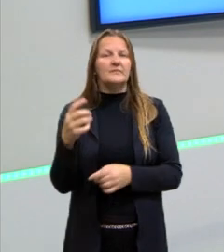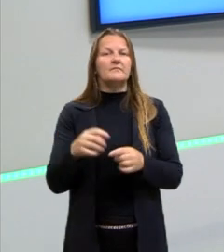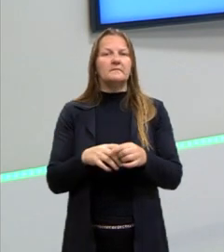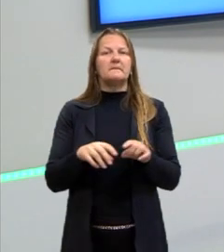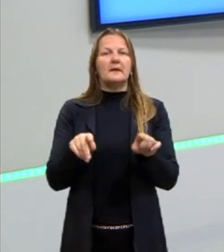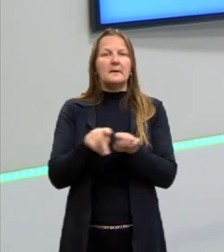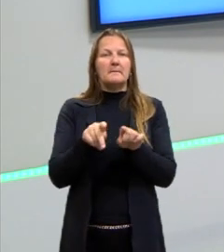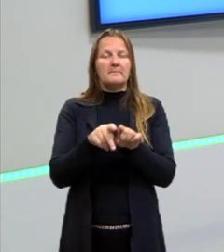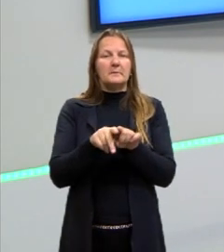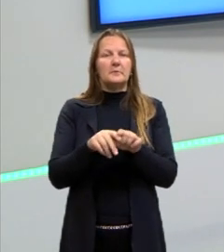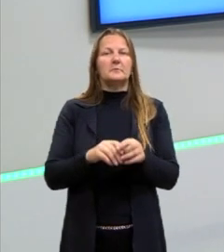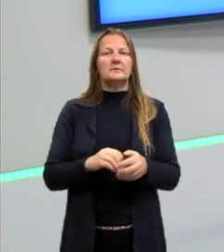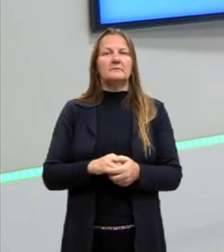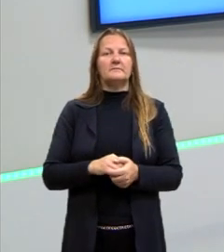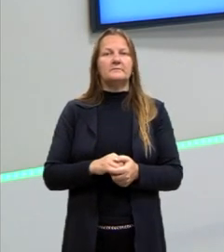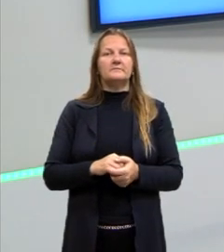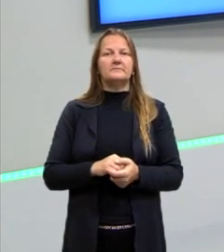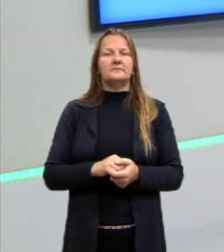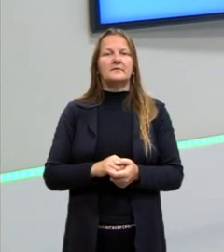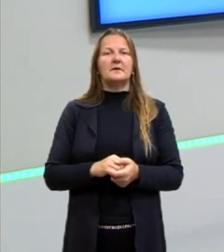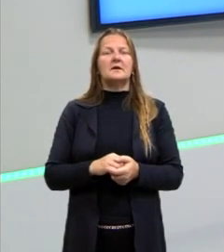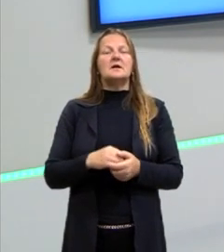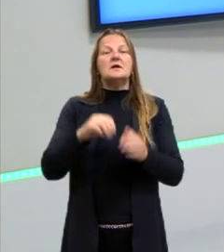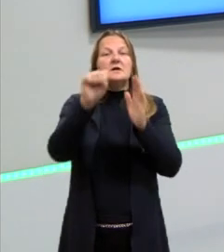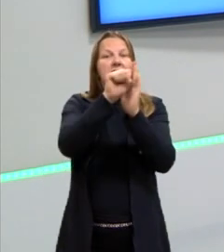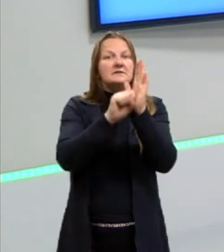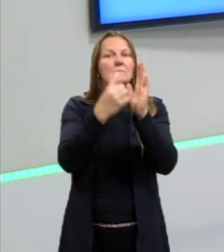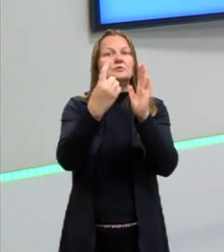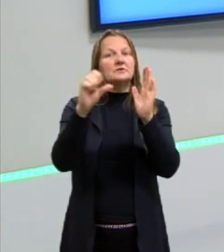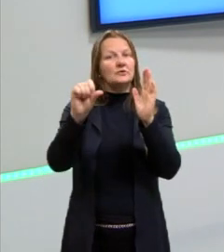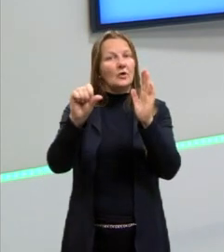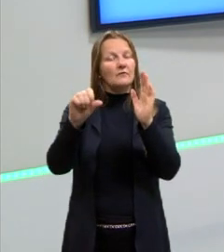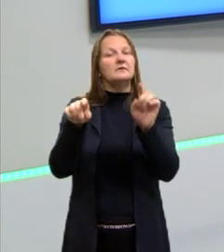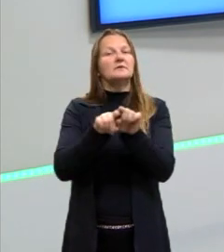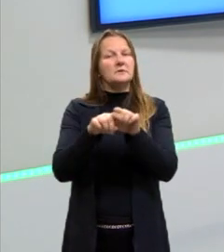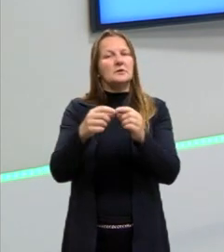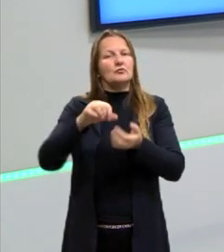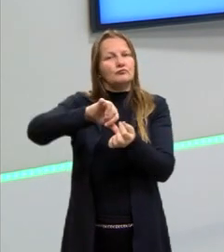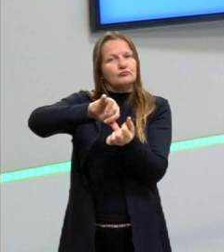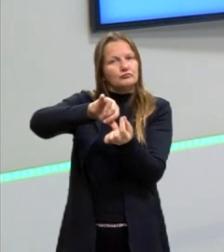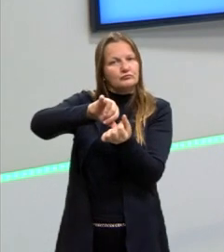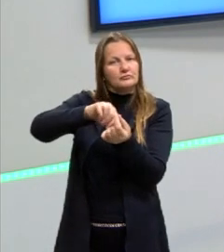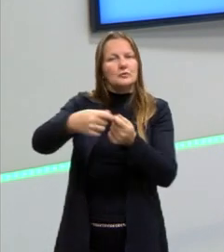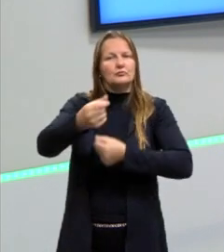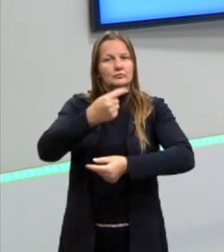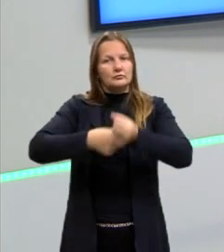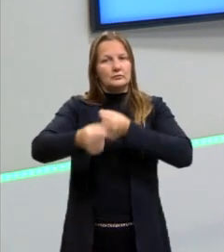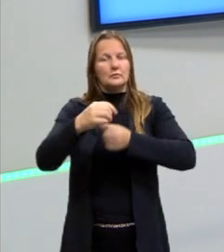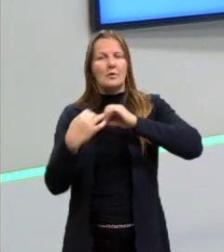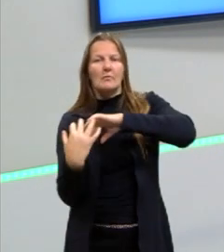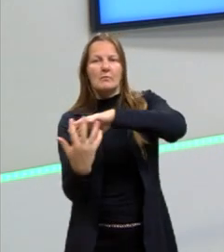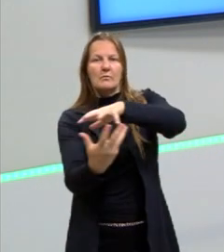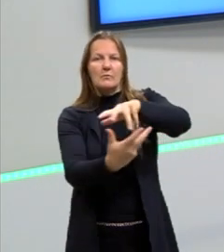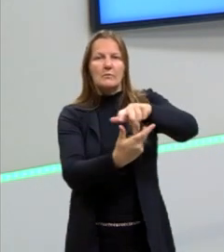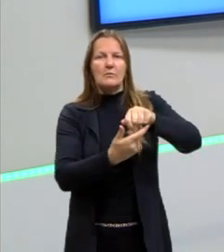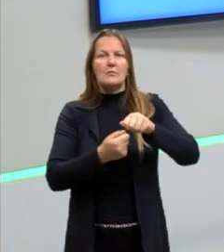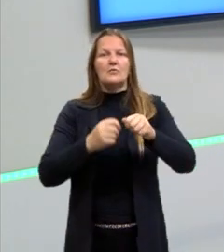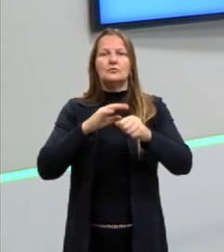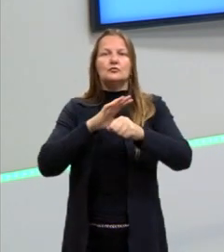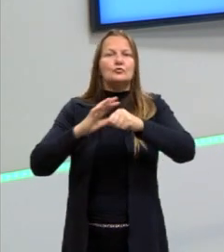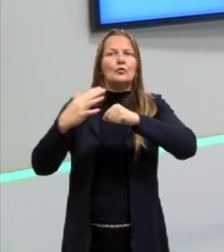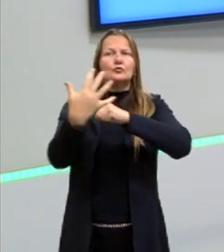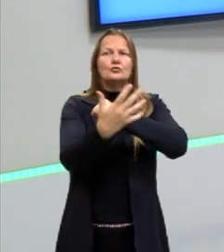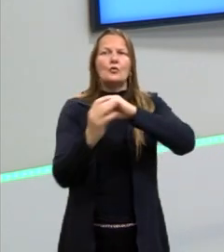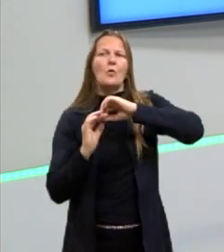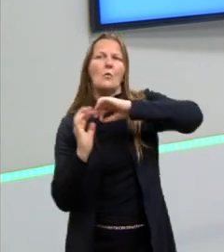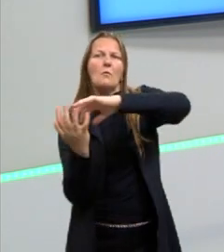mostrar que nesse momento, no século XIX, já existia uma economia capitalista global ao redor do mundo, que